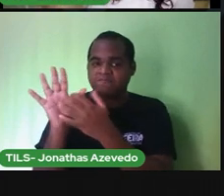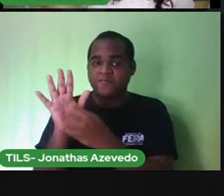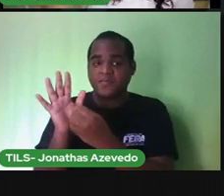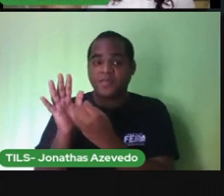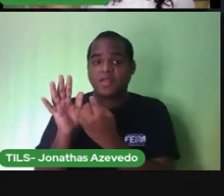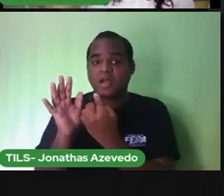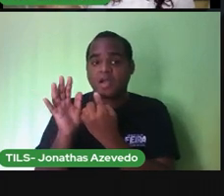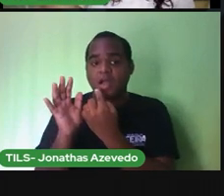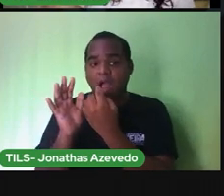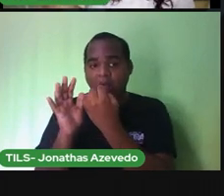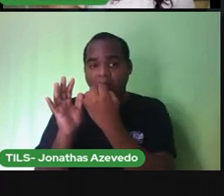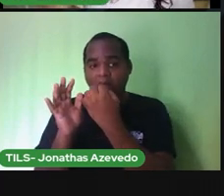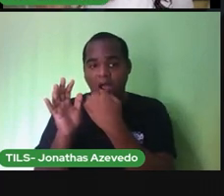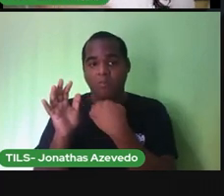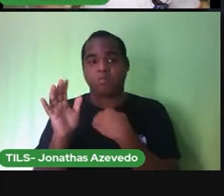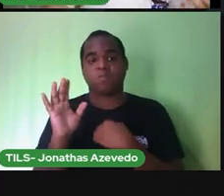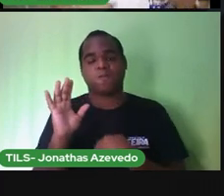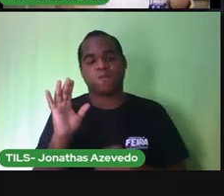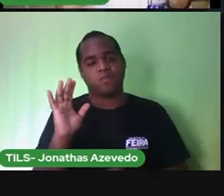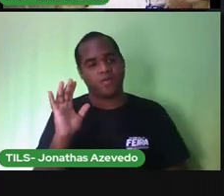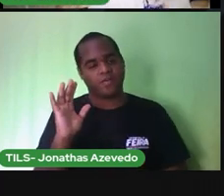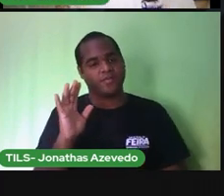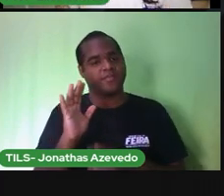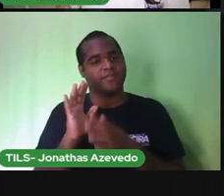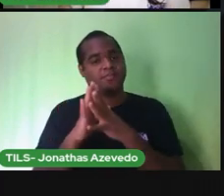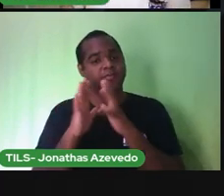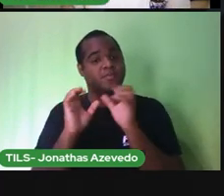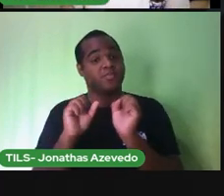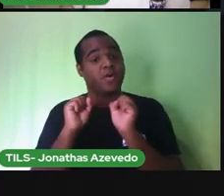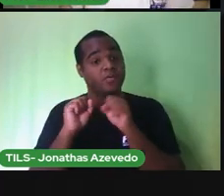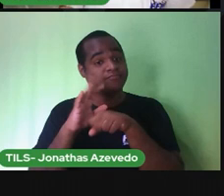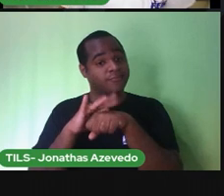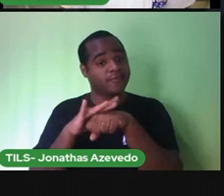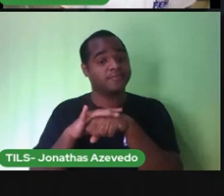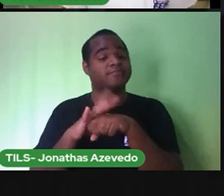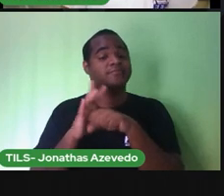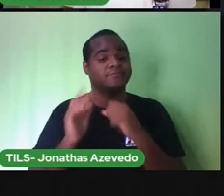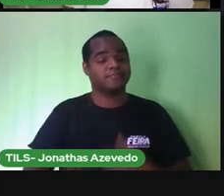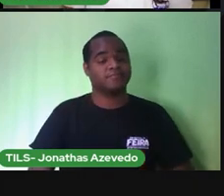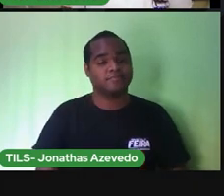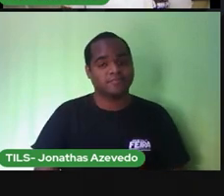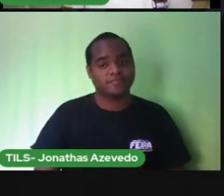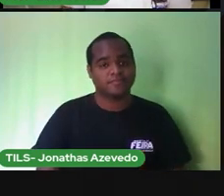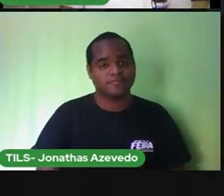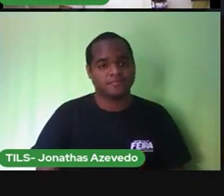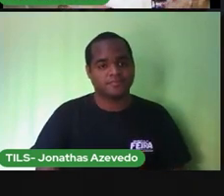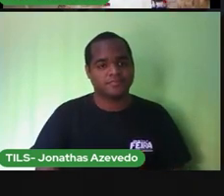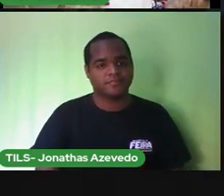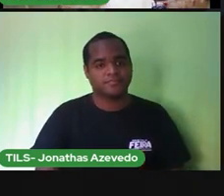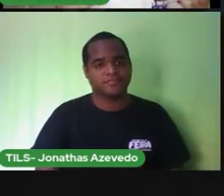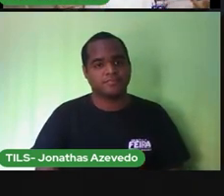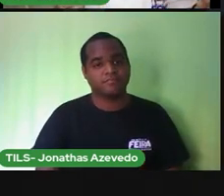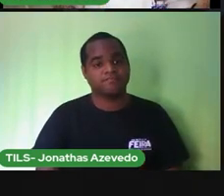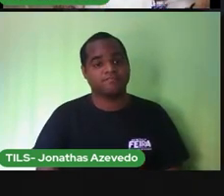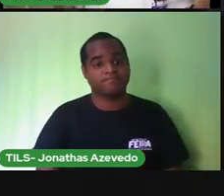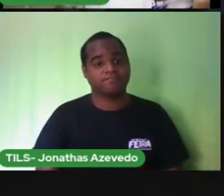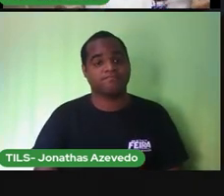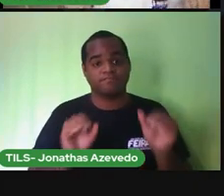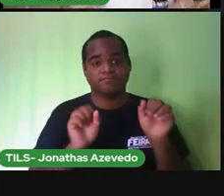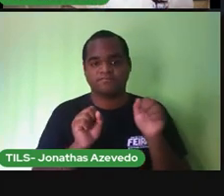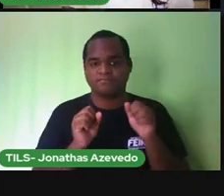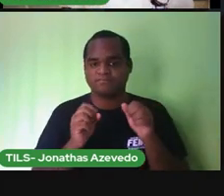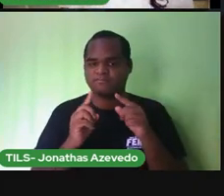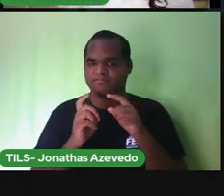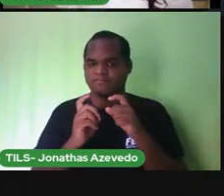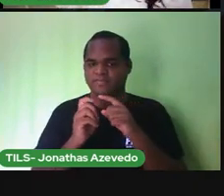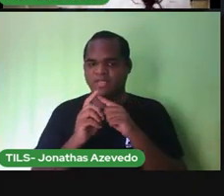para dentro do seu corpo. E aí você vai ficar dodói, vai ficar cheio de germes e